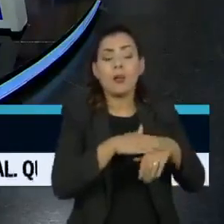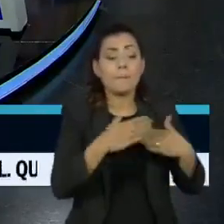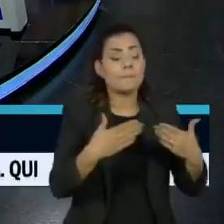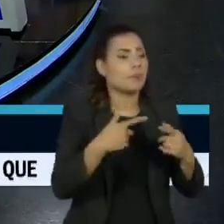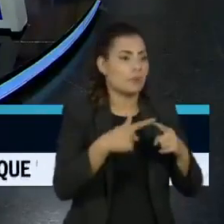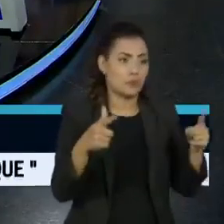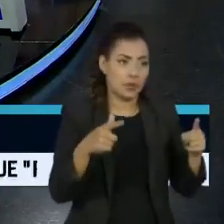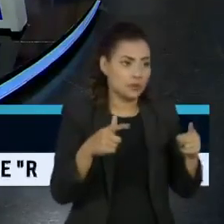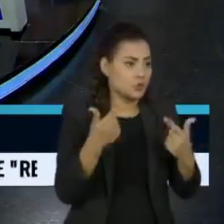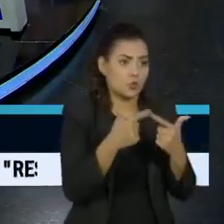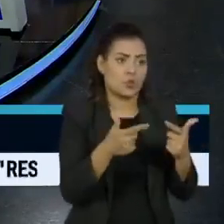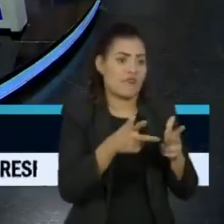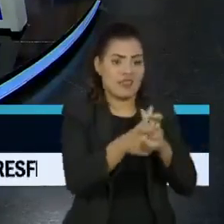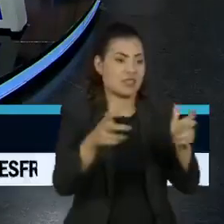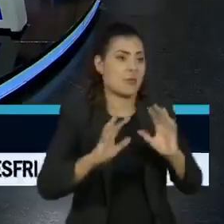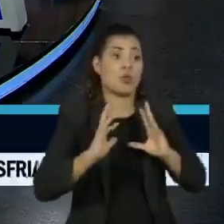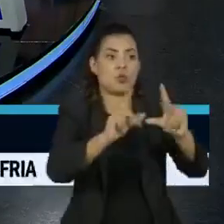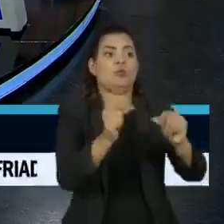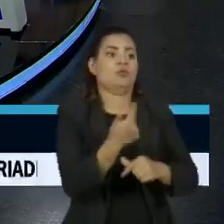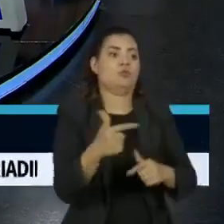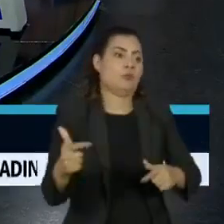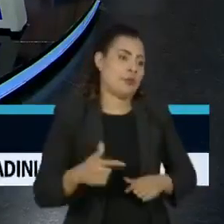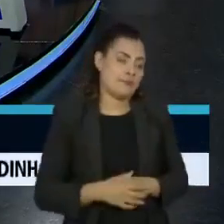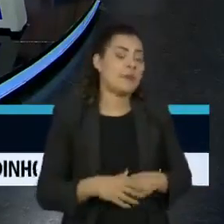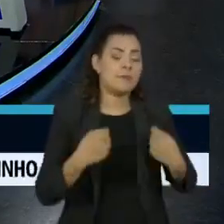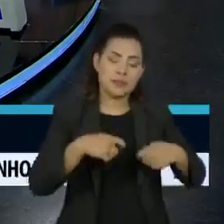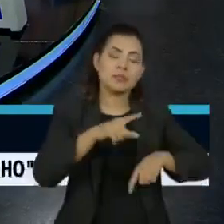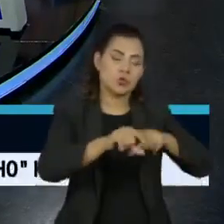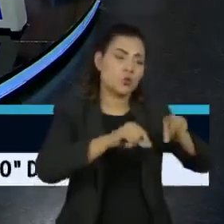não temos vacina para todos e teremos que fazer escolhas.